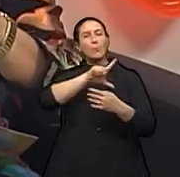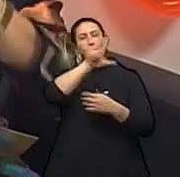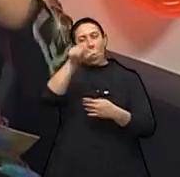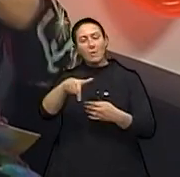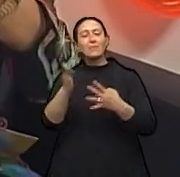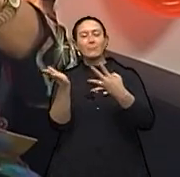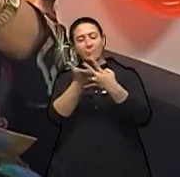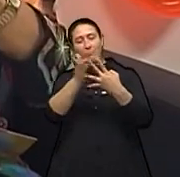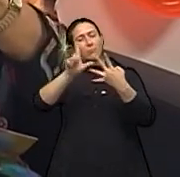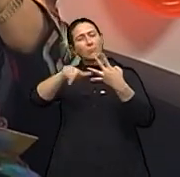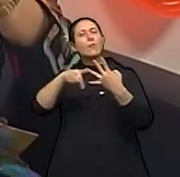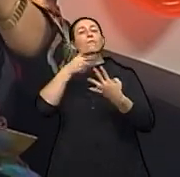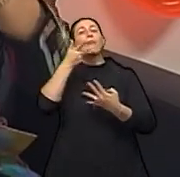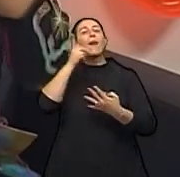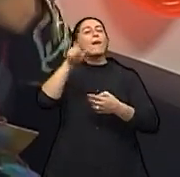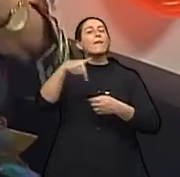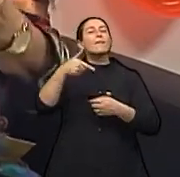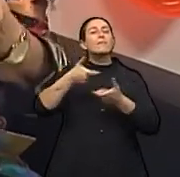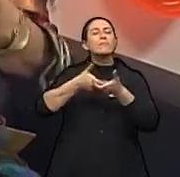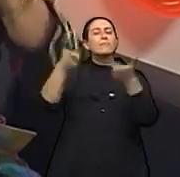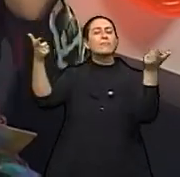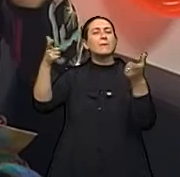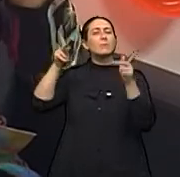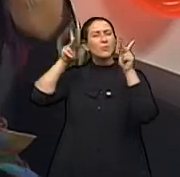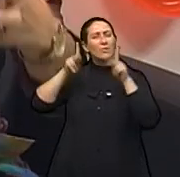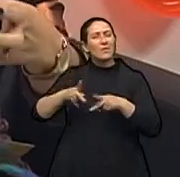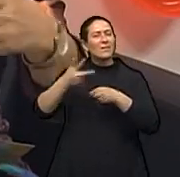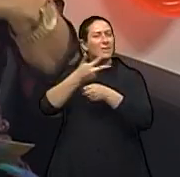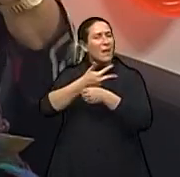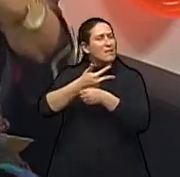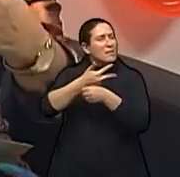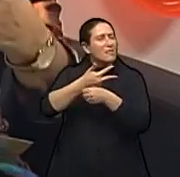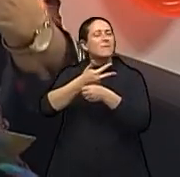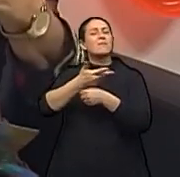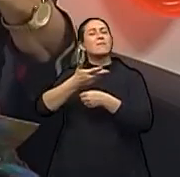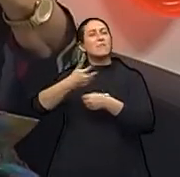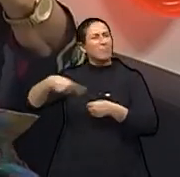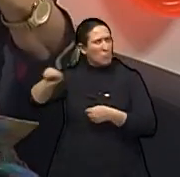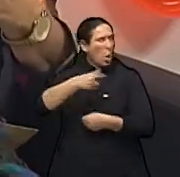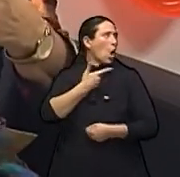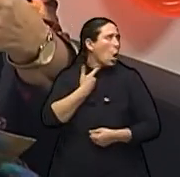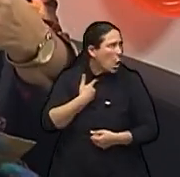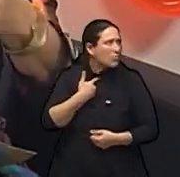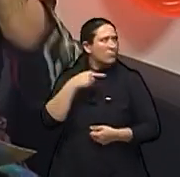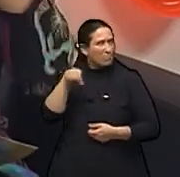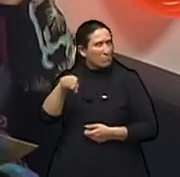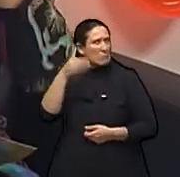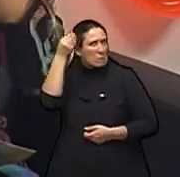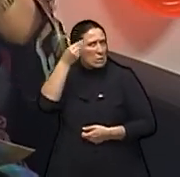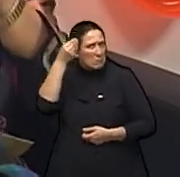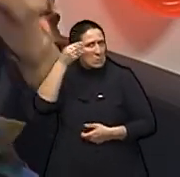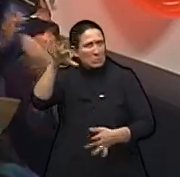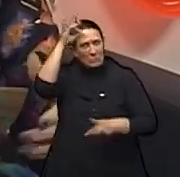a questão da faixa etária, né? Pessoas com mais idade, pessoas da terceira idade gostam de um tipo de terapia dessas. Nós já voltamos.